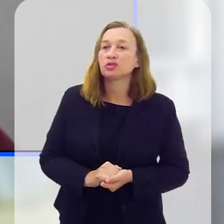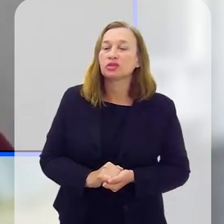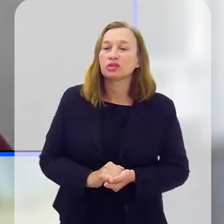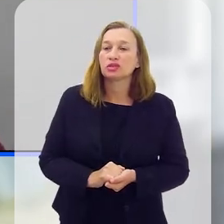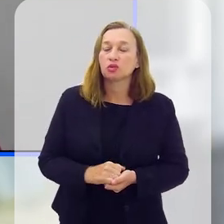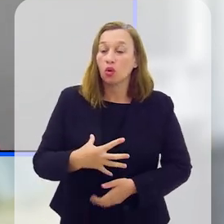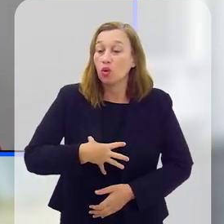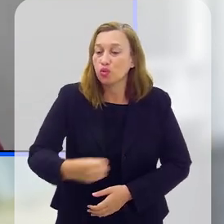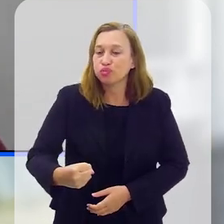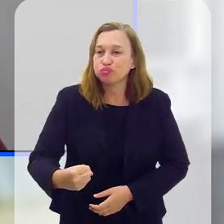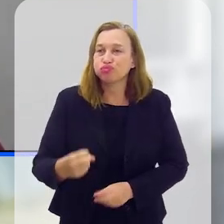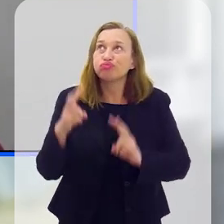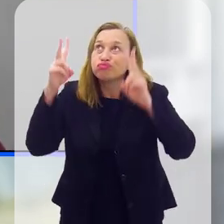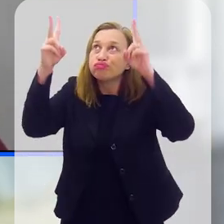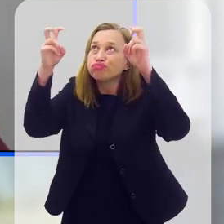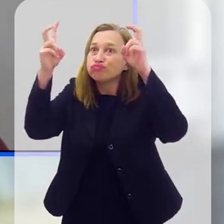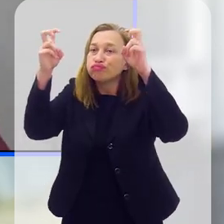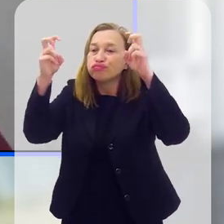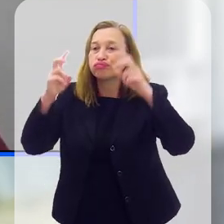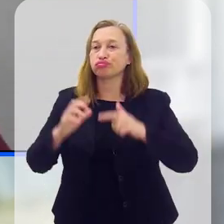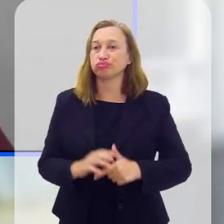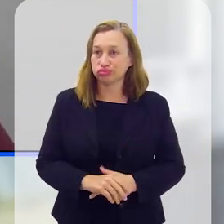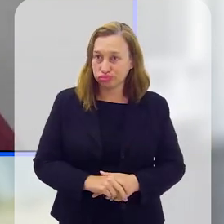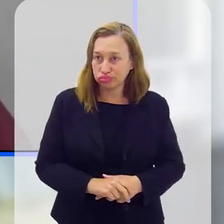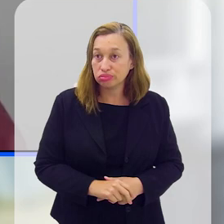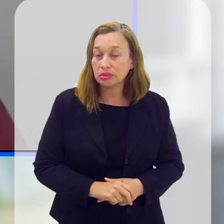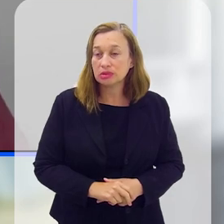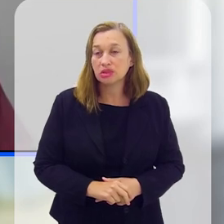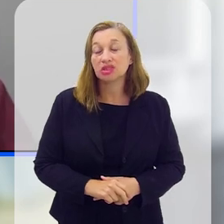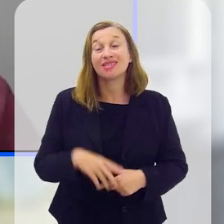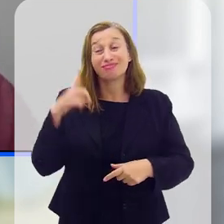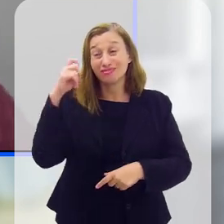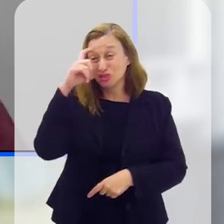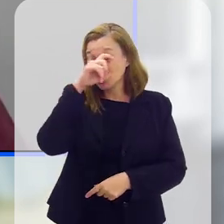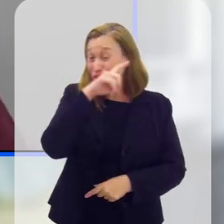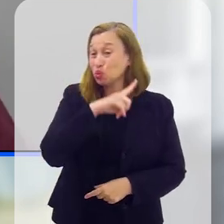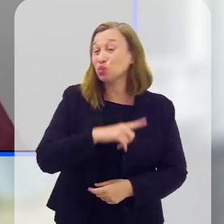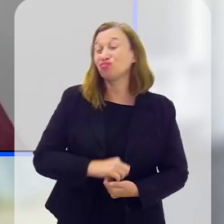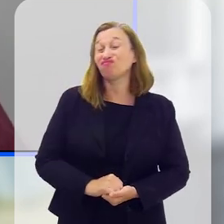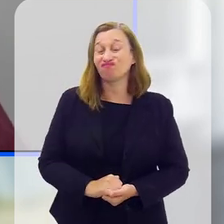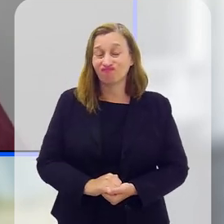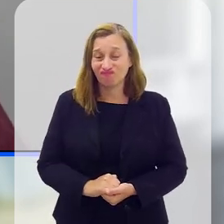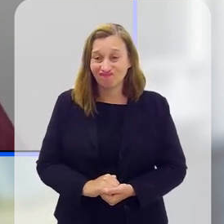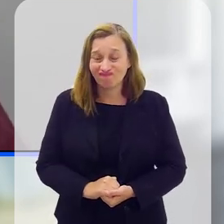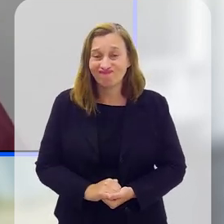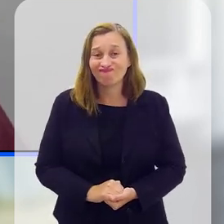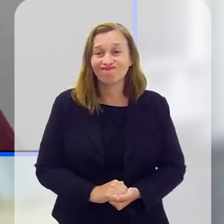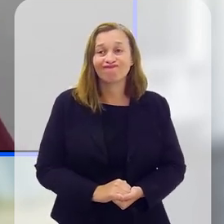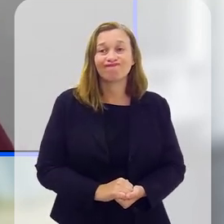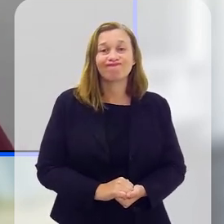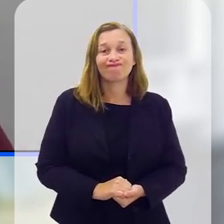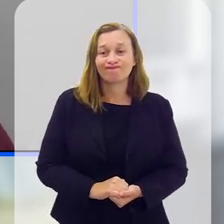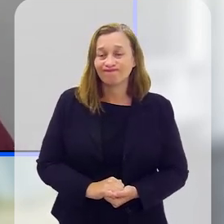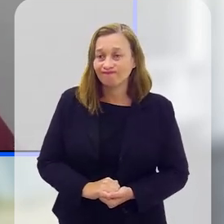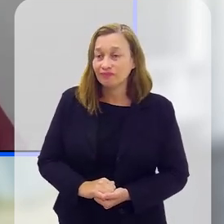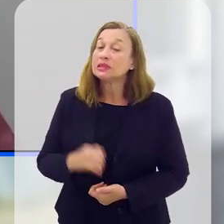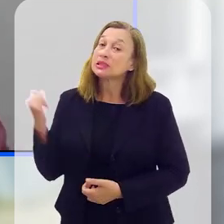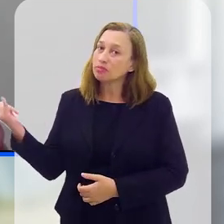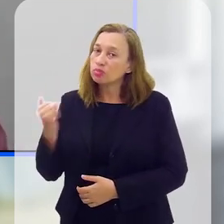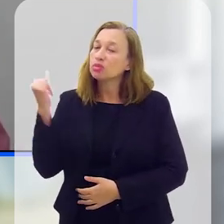o fenômeno do suicídio. O suicídio é um fenômeno extremamente complexo. E,